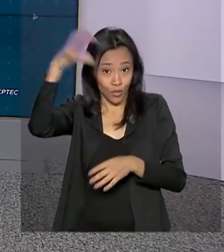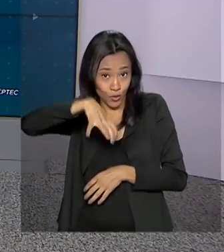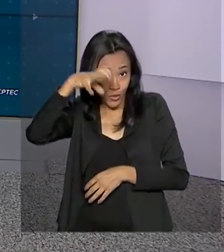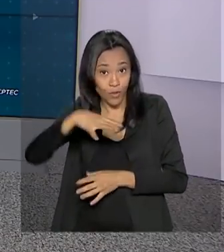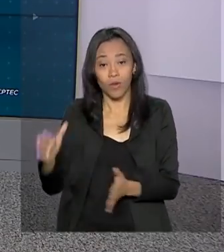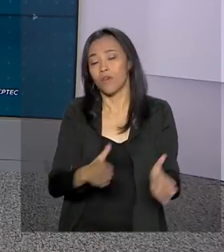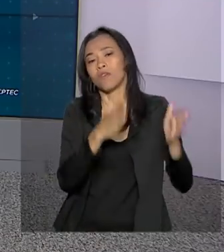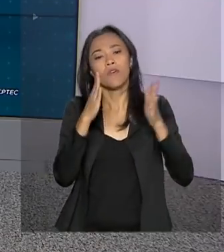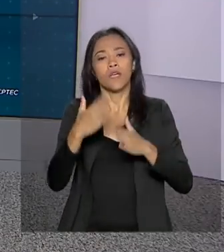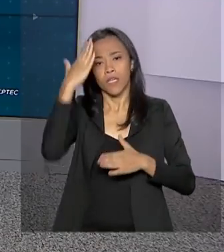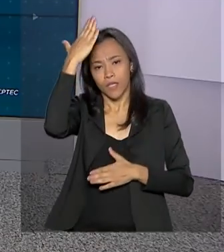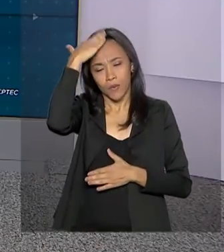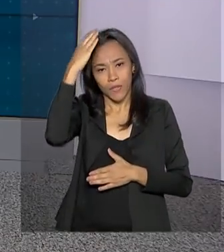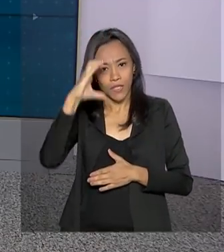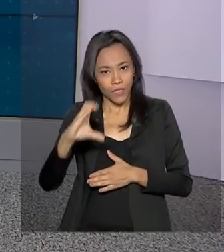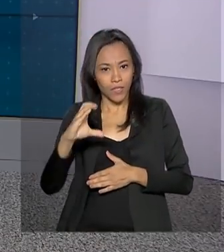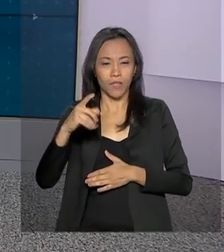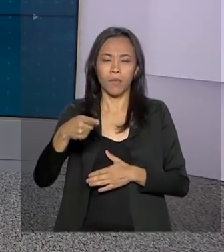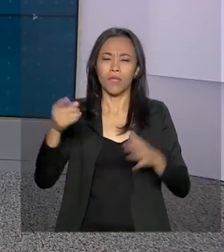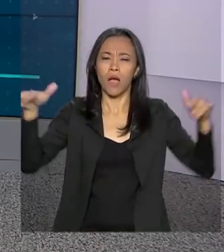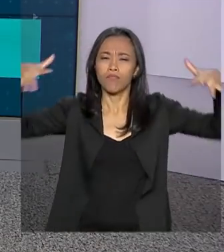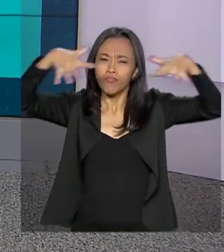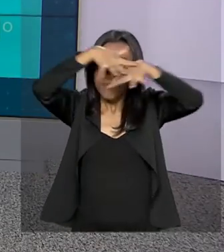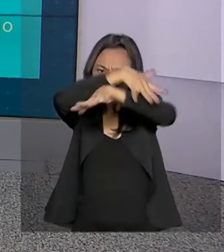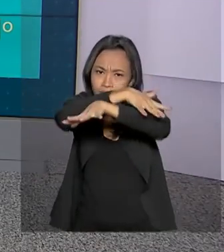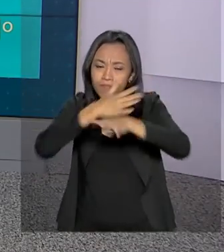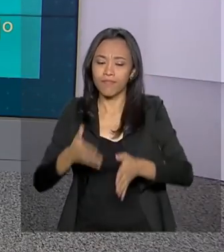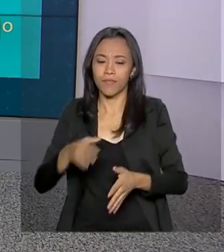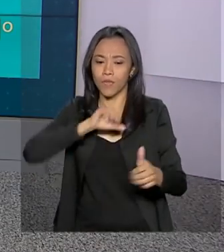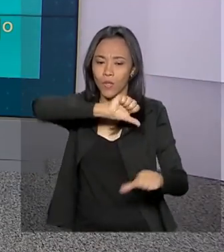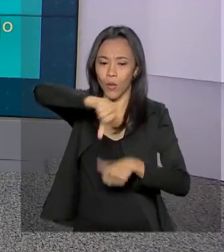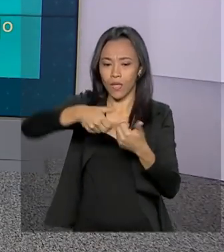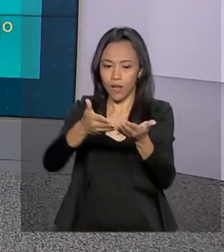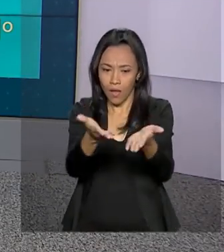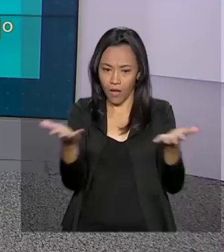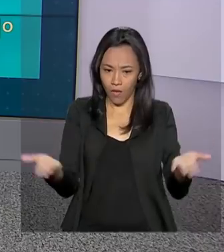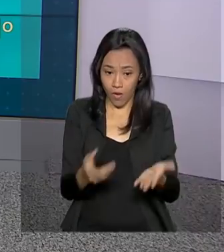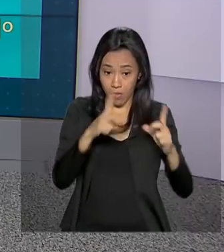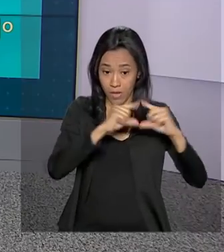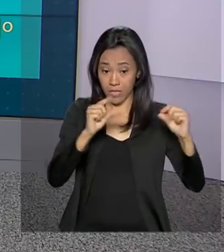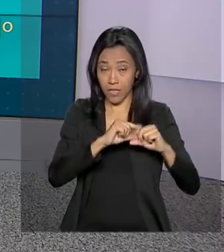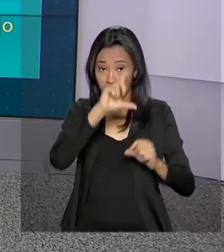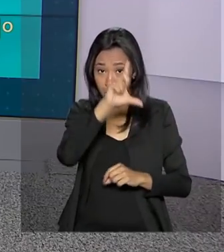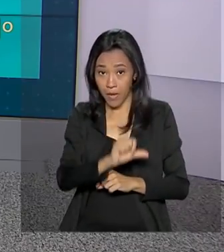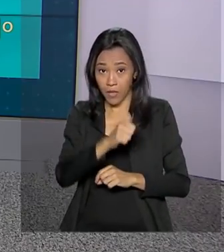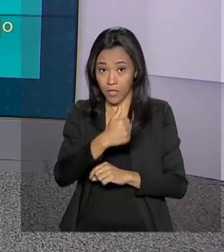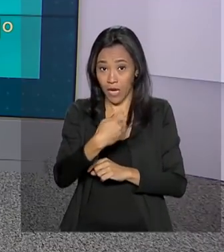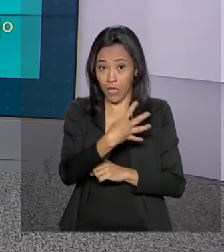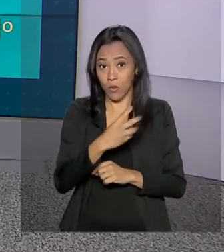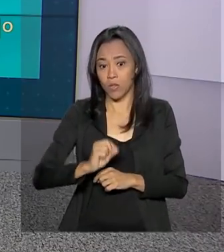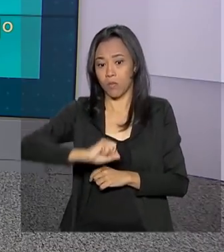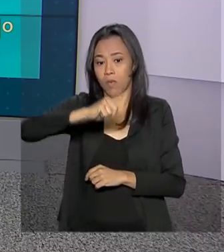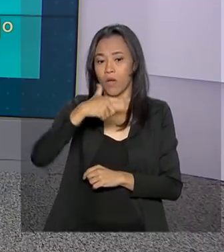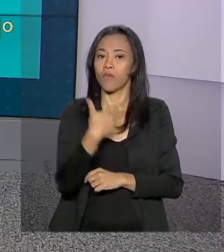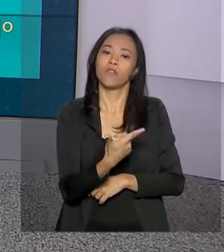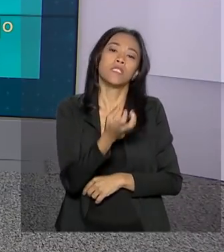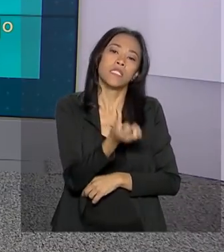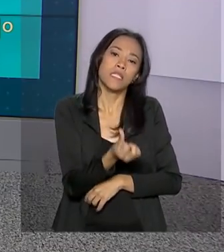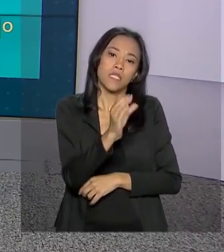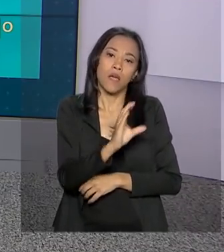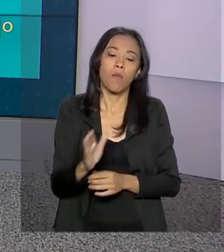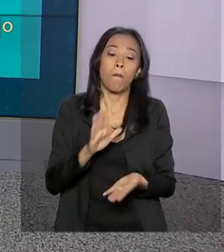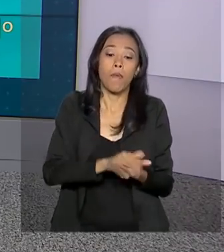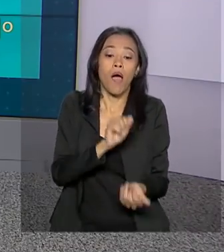nublado. Vamos agora, então, às temperaturas. A gente troca aqui o mapa. Olha só. Brasília, mínima de 14, máxima de 26 graus.